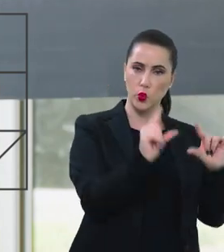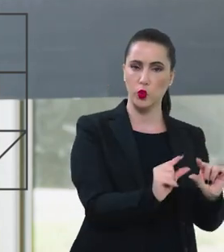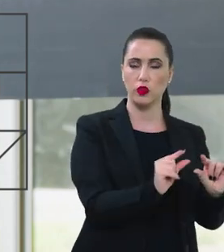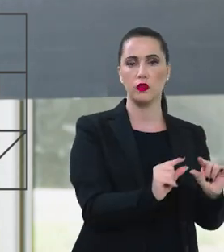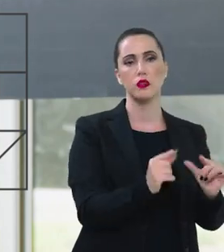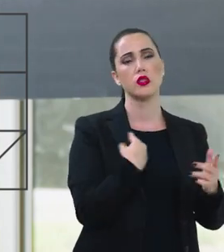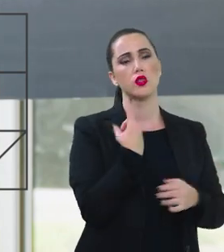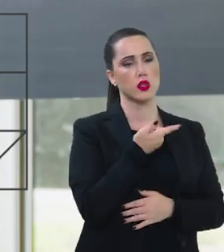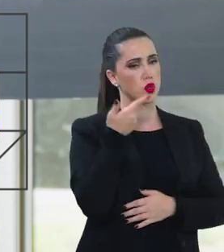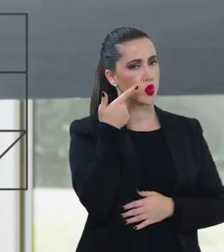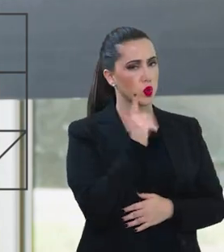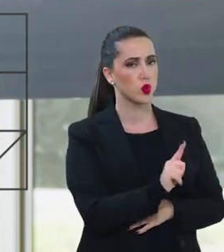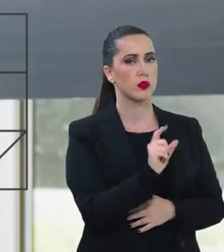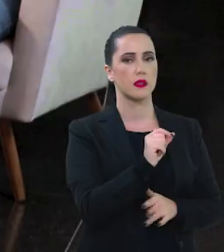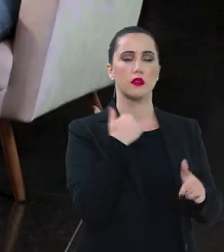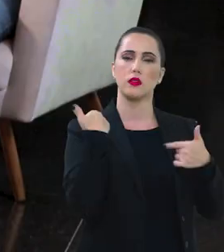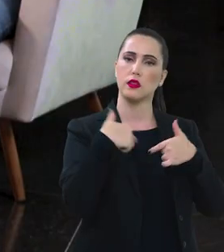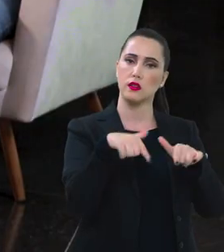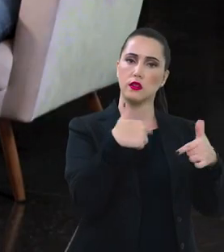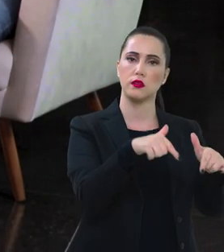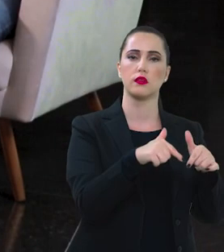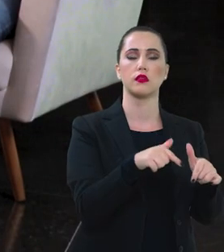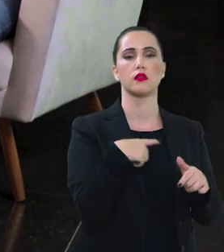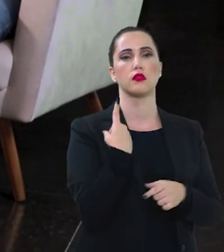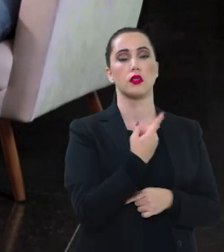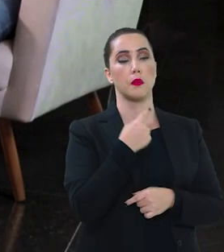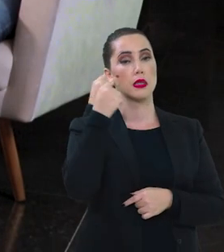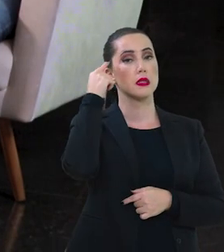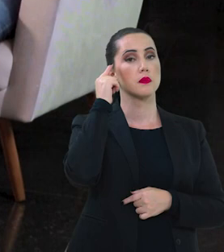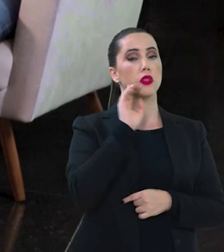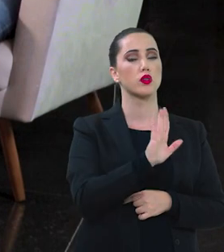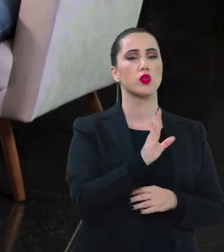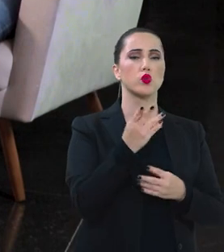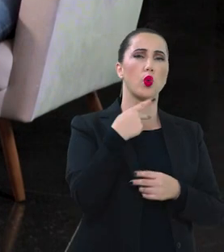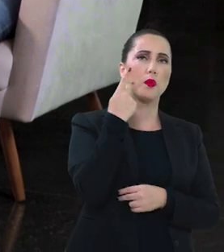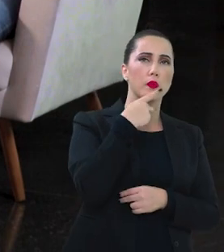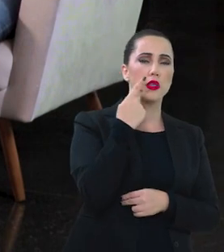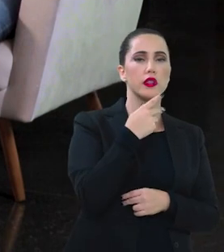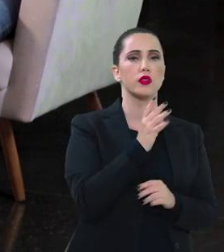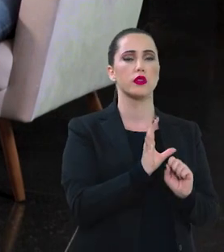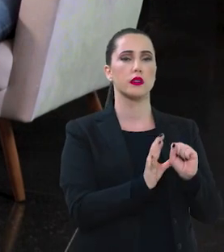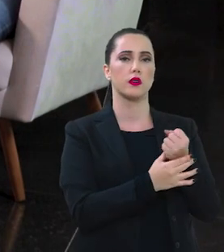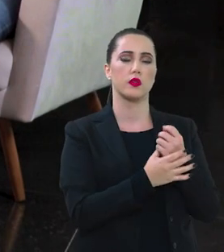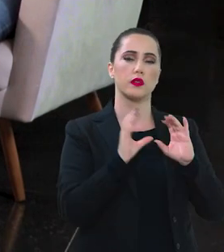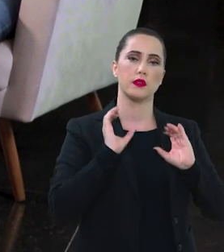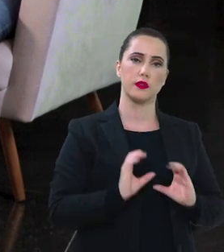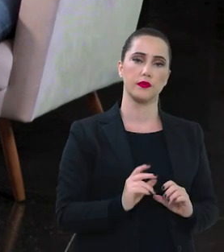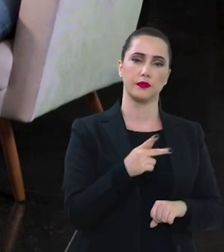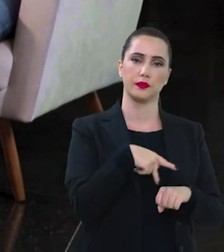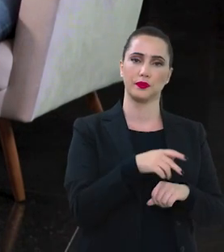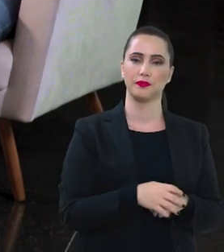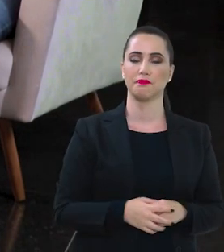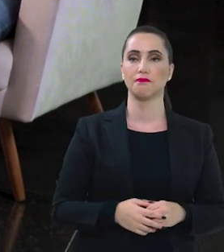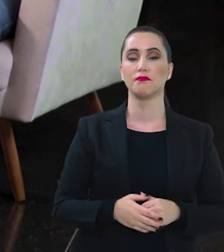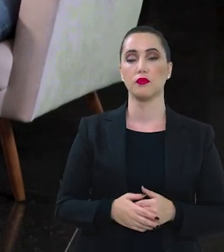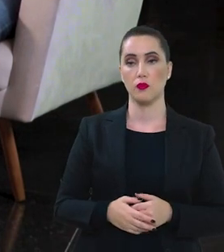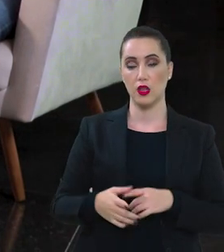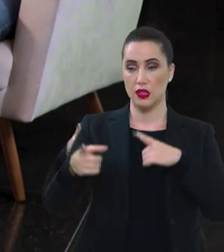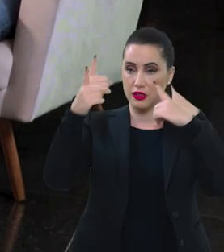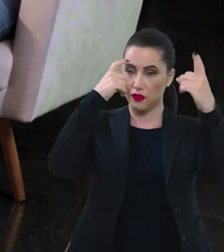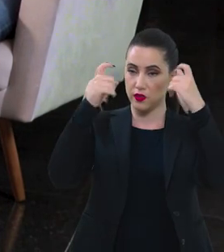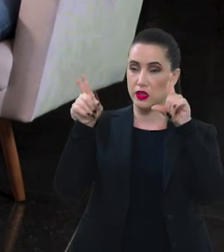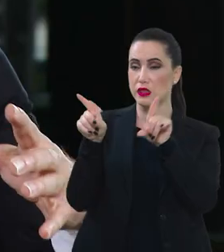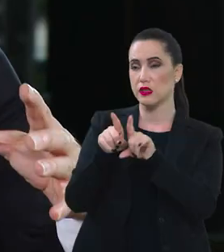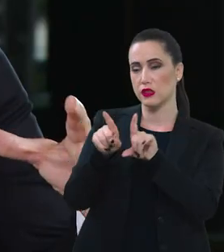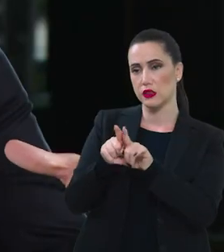diminuiu de que a gente conseguiu trabalhar essa noção das políticas de segurança com a cidadania no país E a